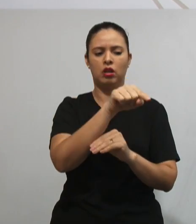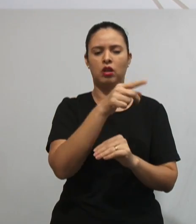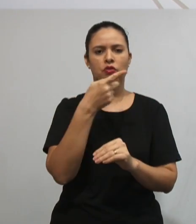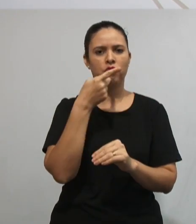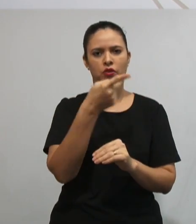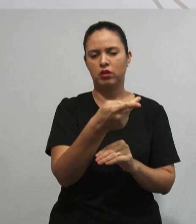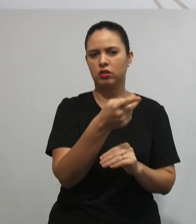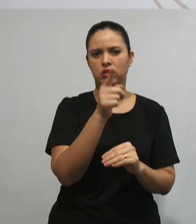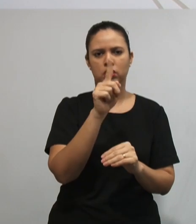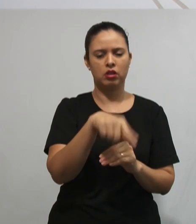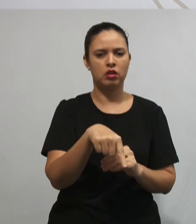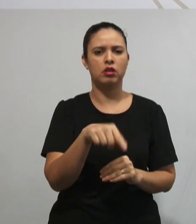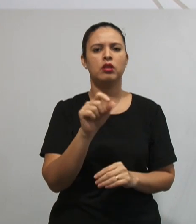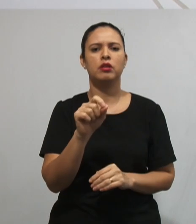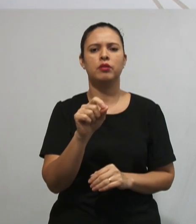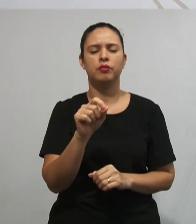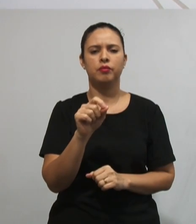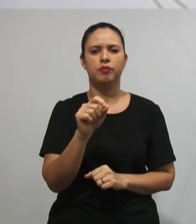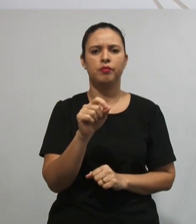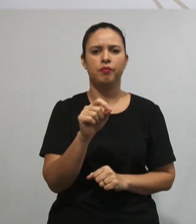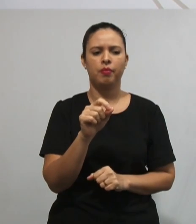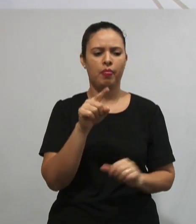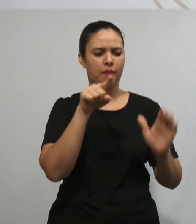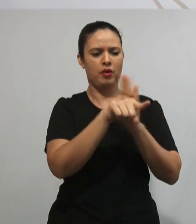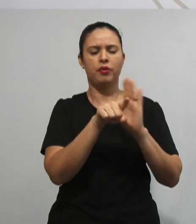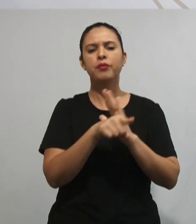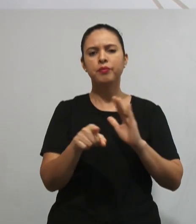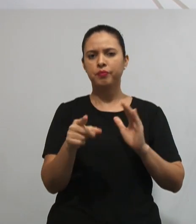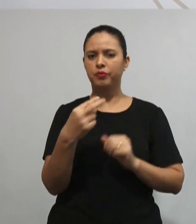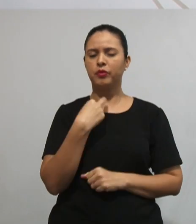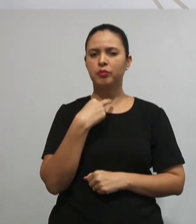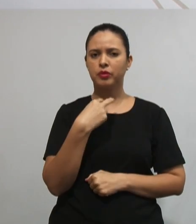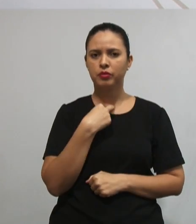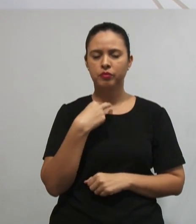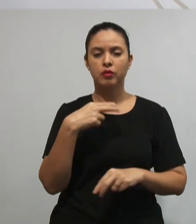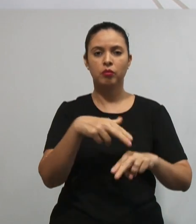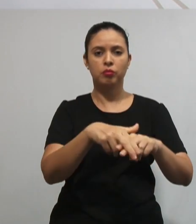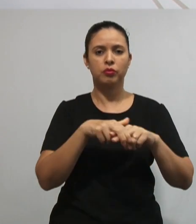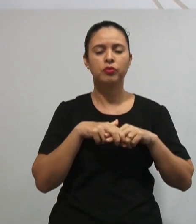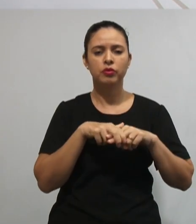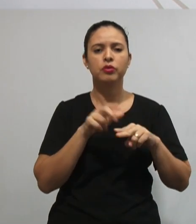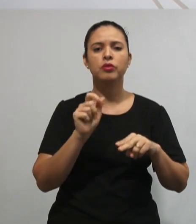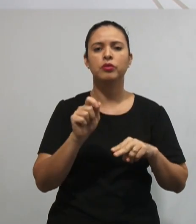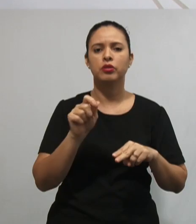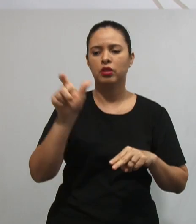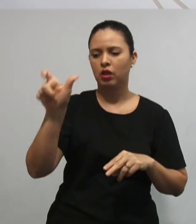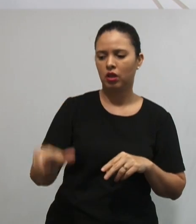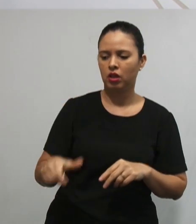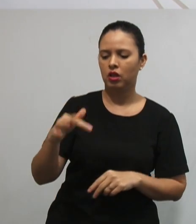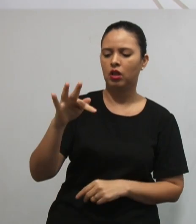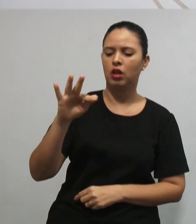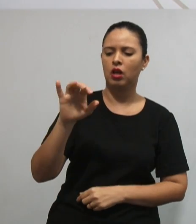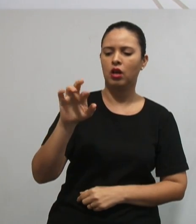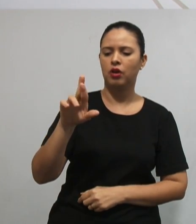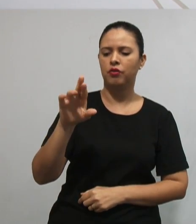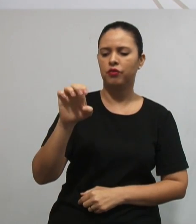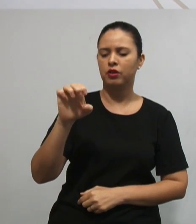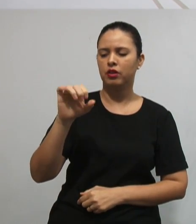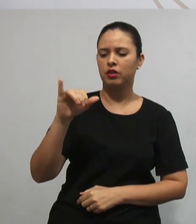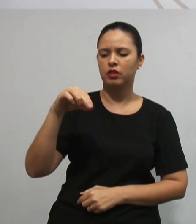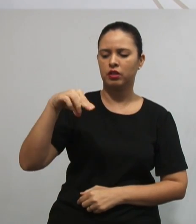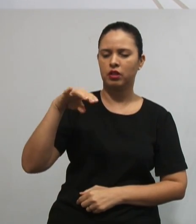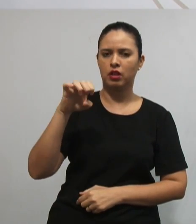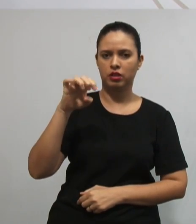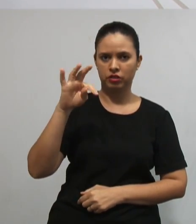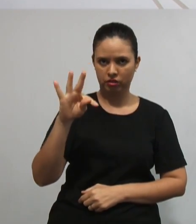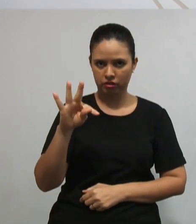é visto no ensino tradicional como algo inquestionável. Por isso que o Frenet, ele era contra o ensino tradicional. Por quê?